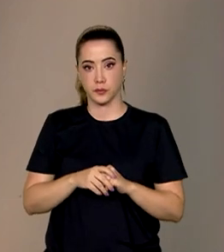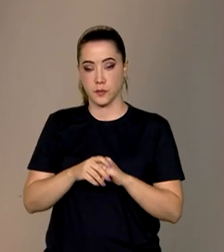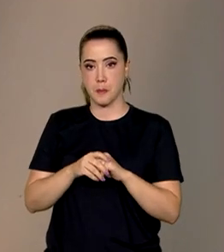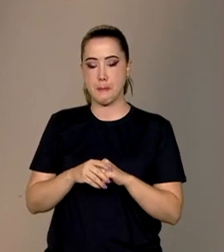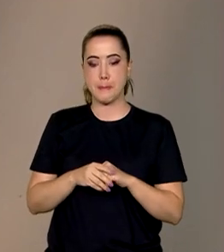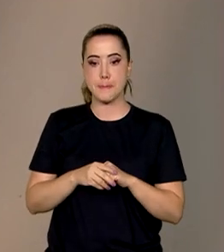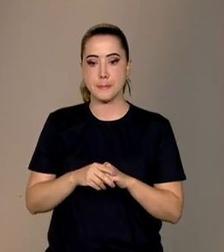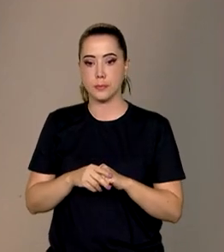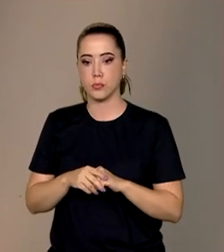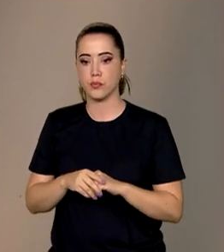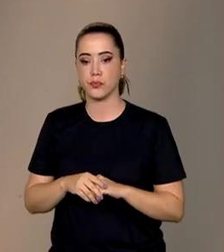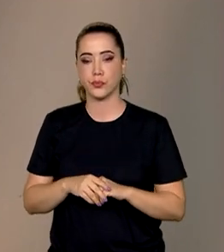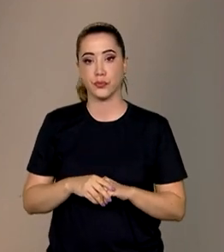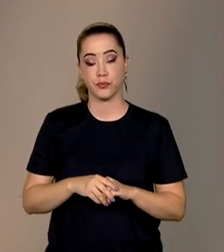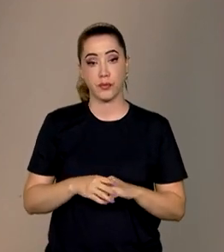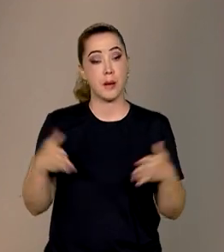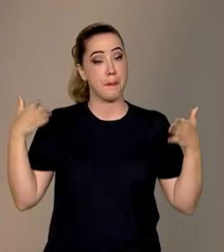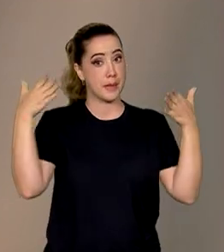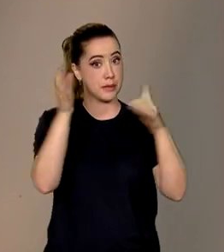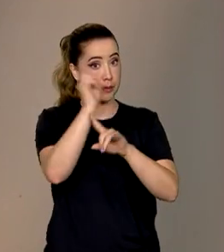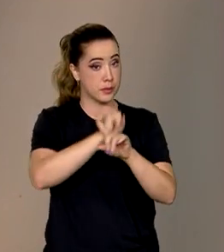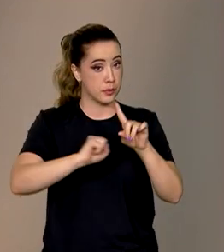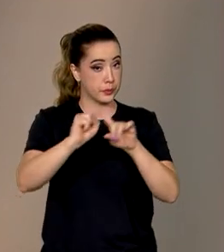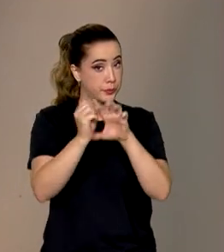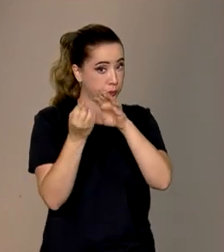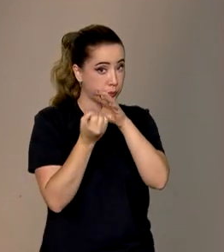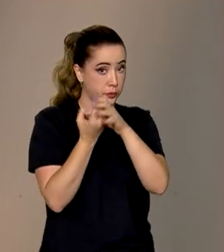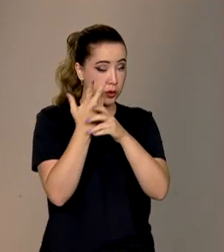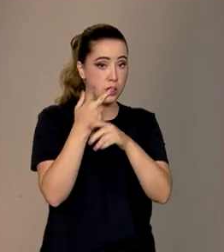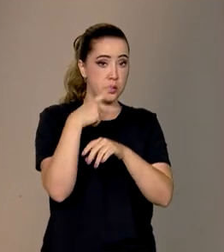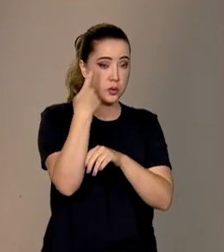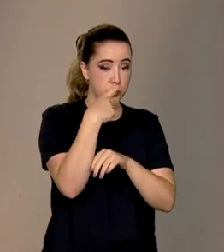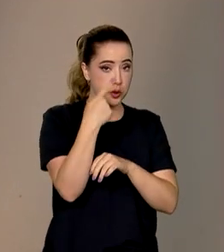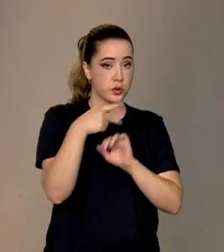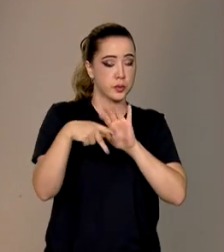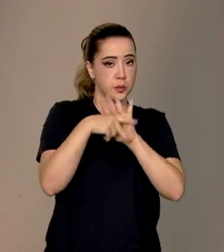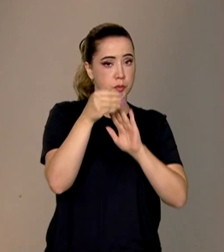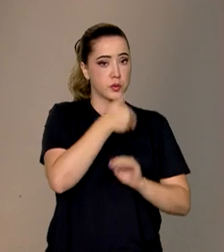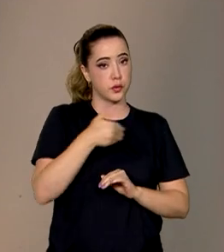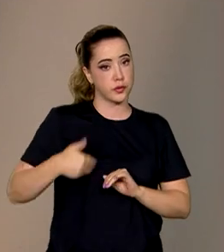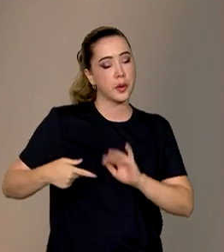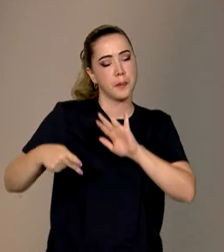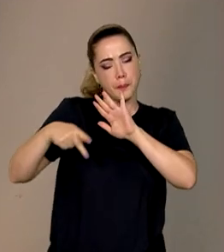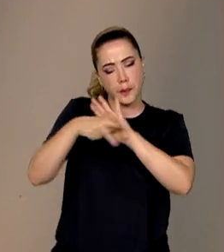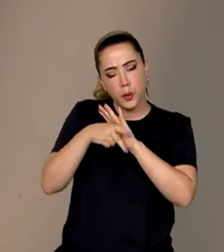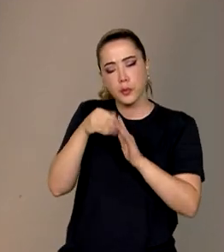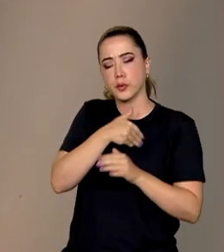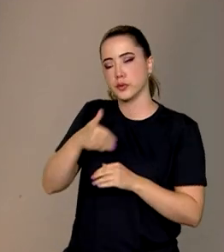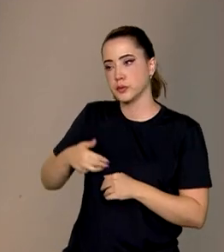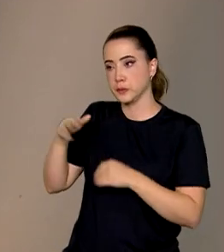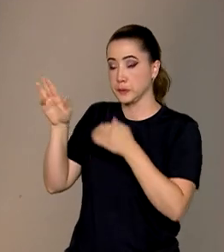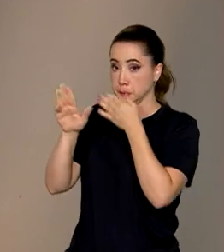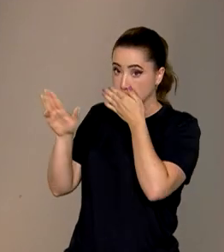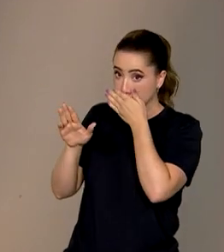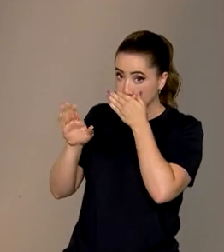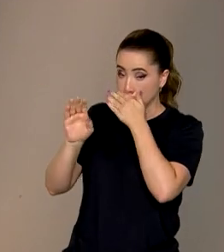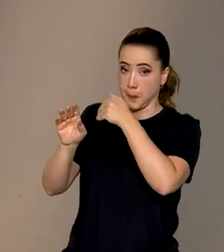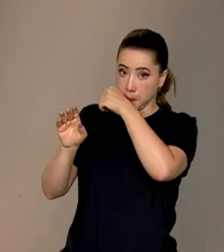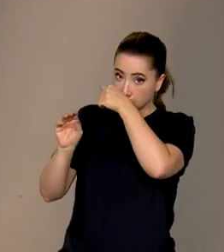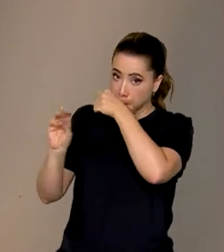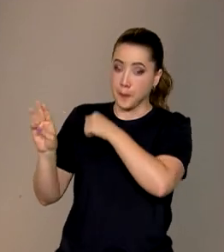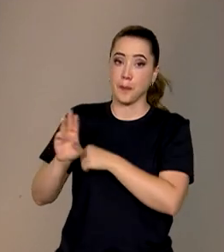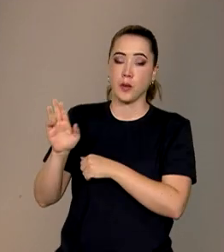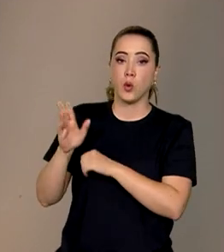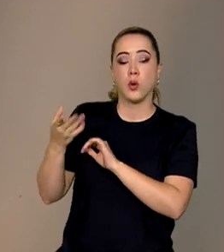A participação social na criação de políticas públicas é uma marca registrada do governo Lula. É por isso que a discussão sobre um